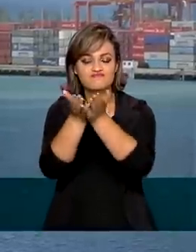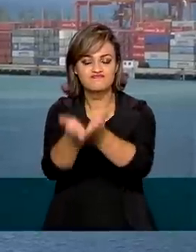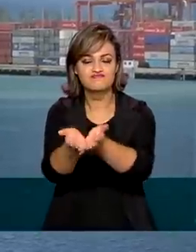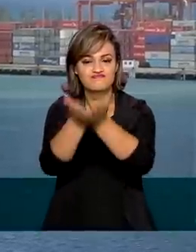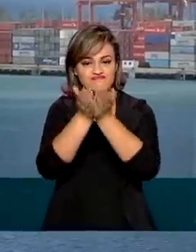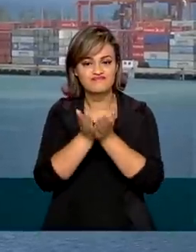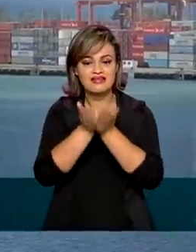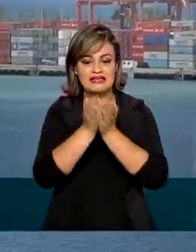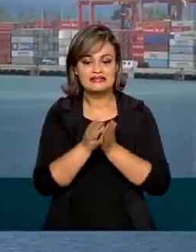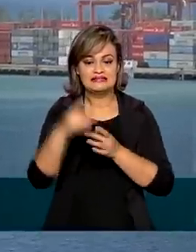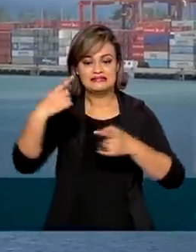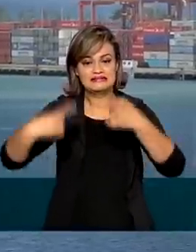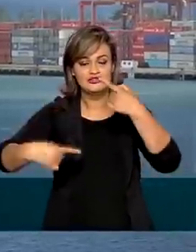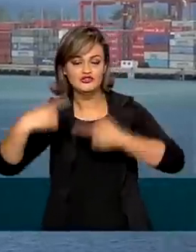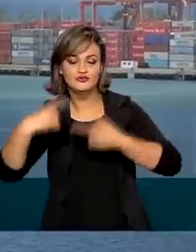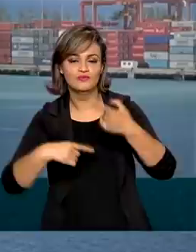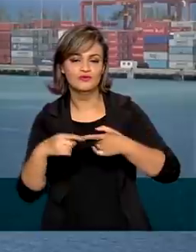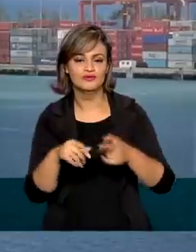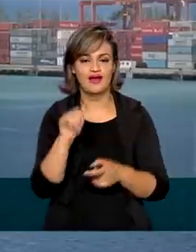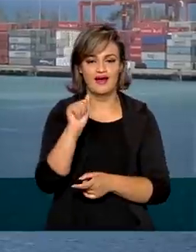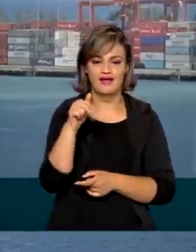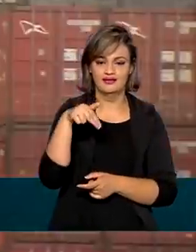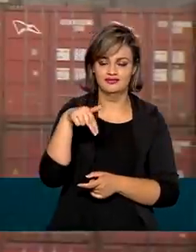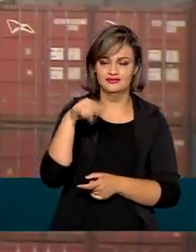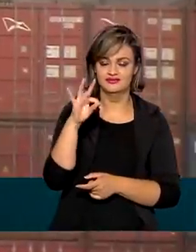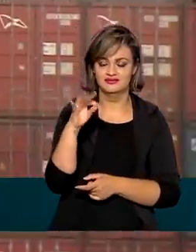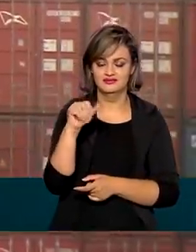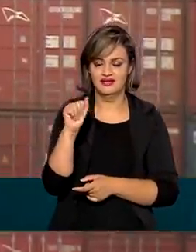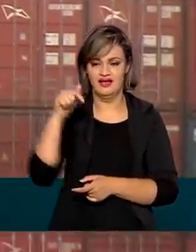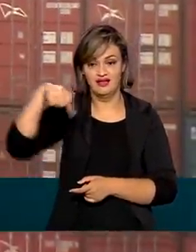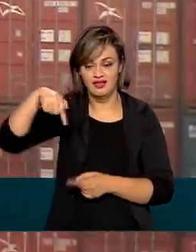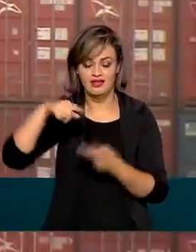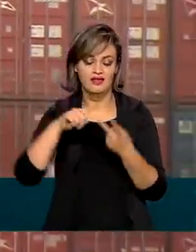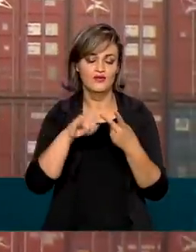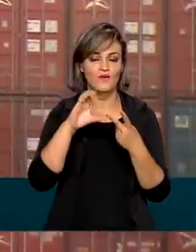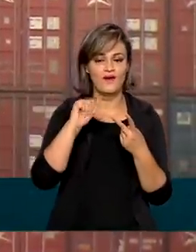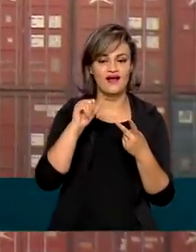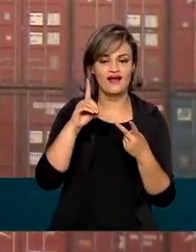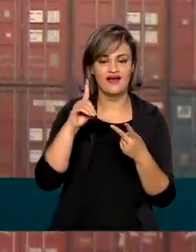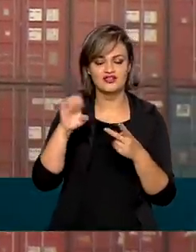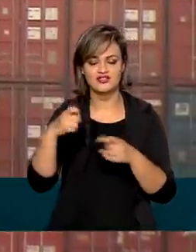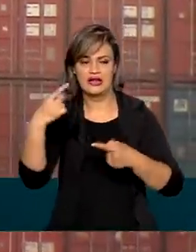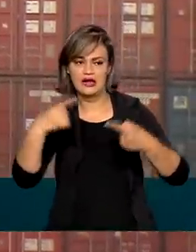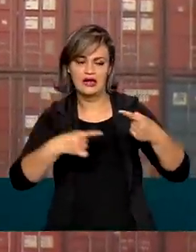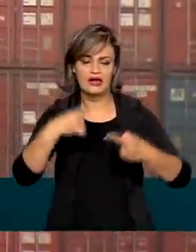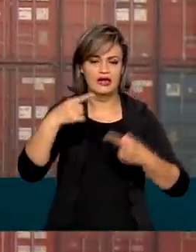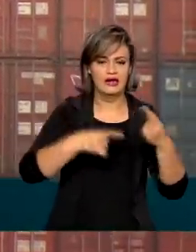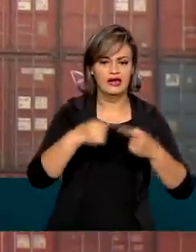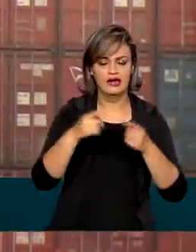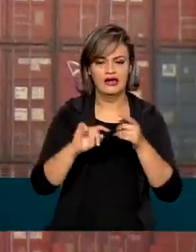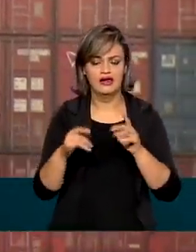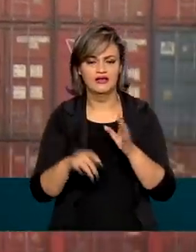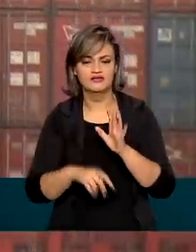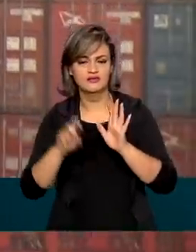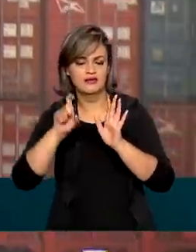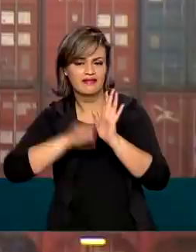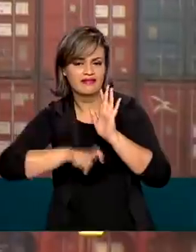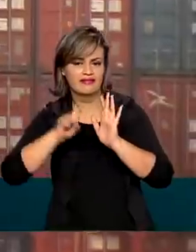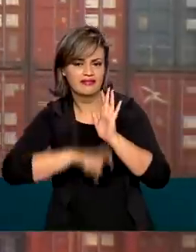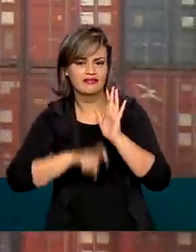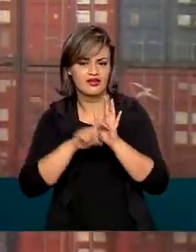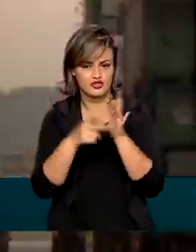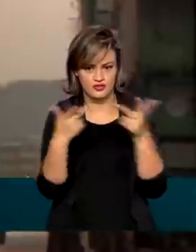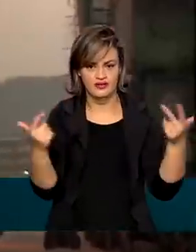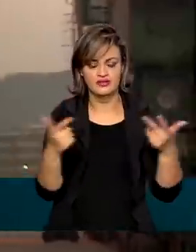estavam no meio de uma disputa entre a ANTAC e o CAD sobre a legalidade da cobrança do serviço de segregação e entrega de